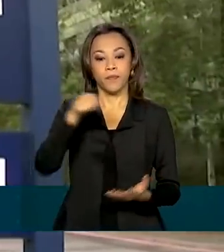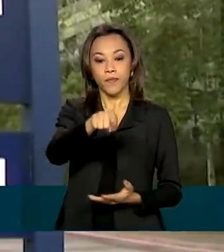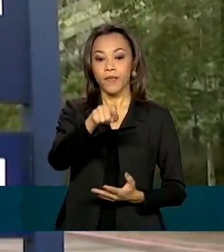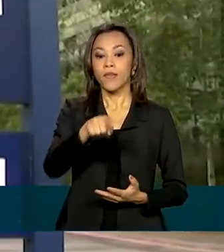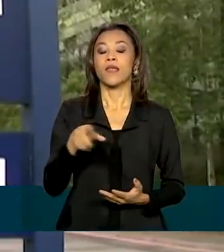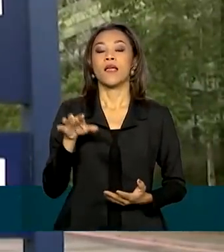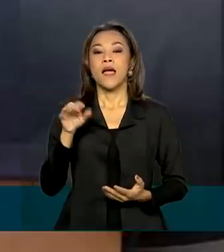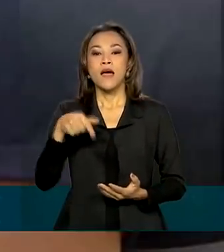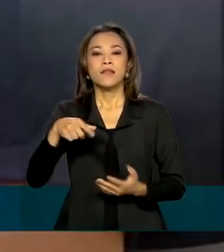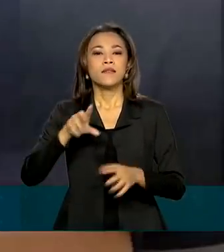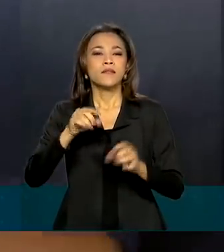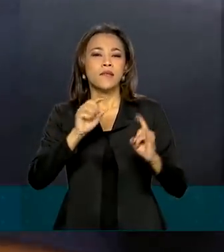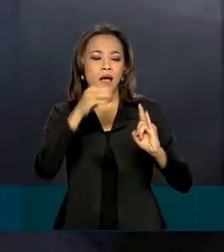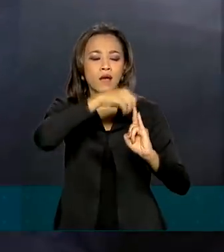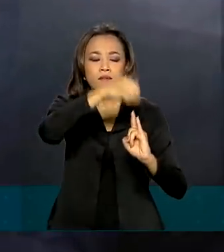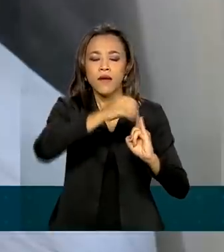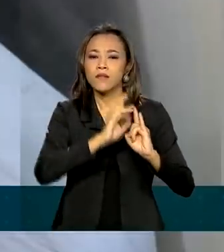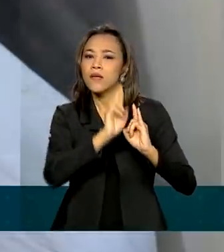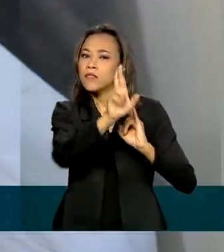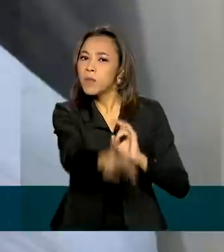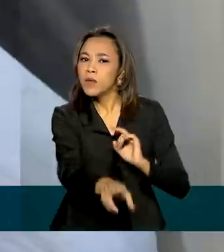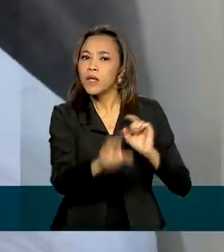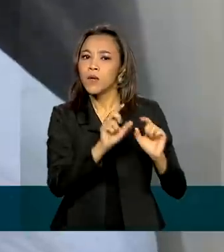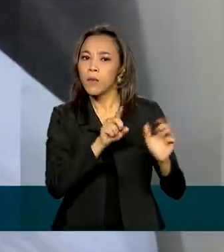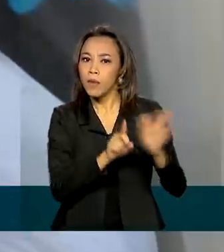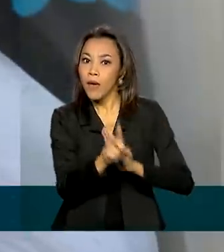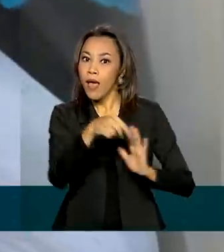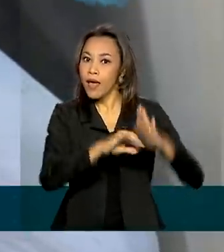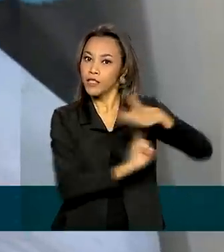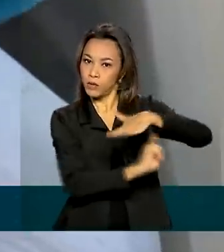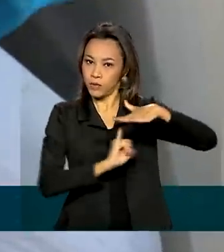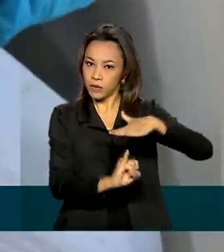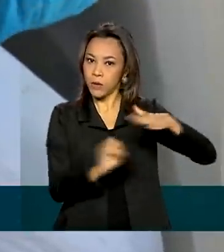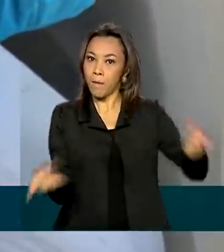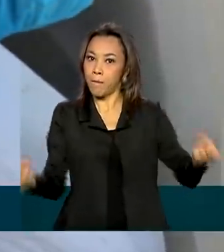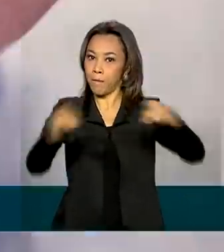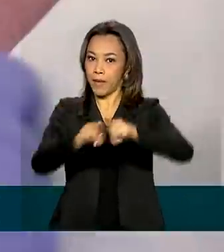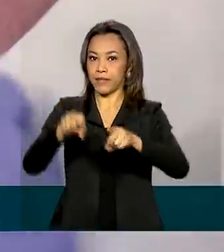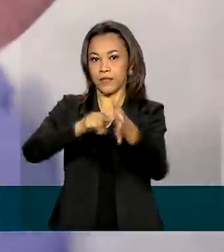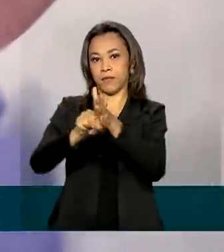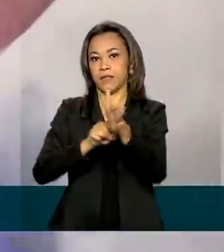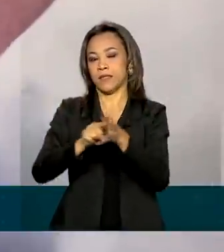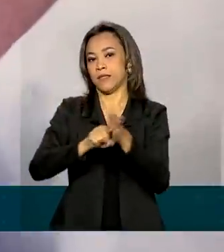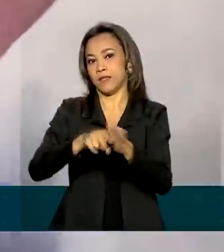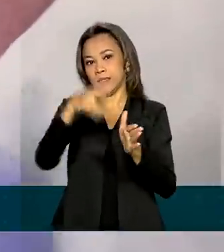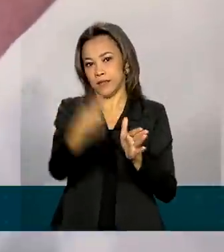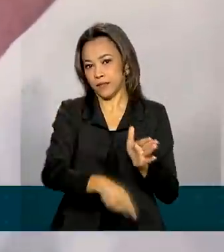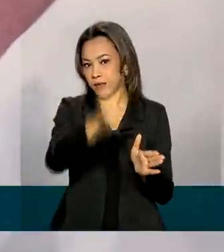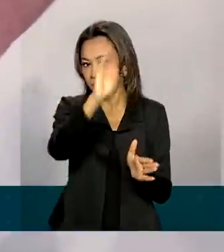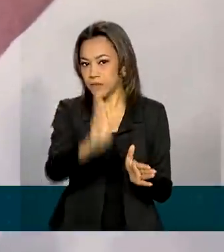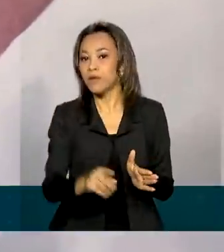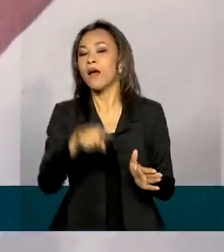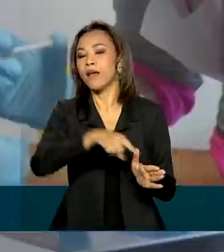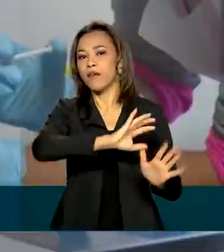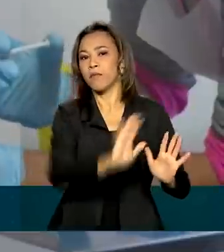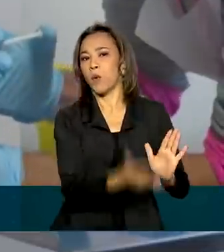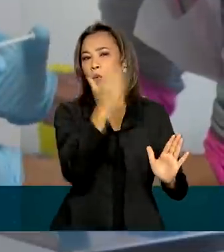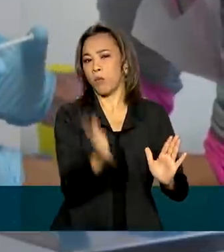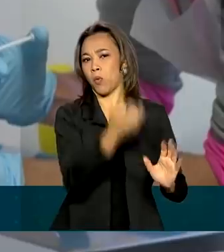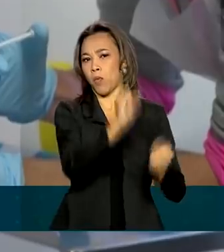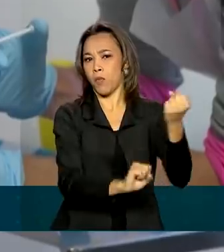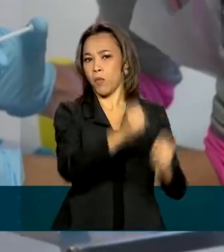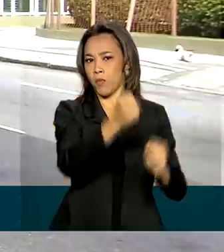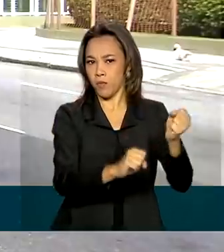Oswaldo Cruz, respondendo a sua pergunta, Manu, a Fiocruz é a instituição parceira desses estudos aqui no Brasil e é quem vai produzir a vacina no país.